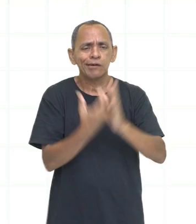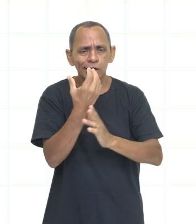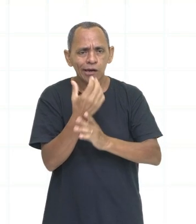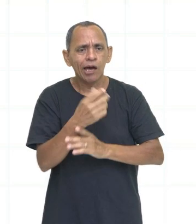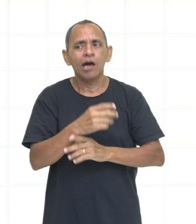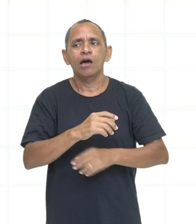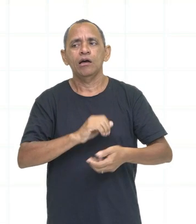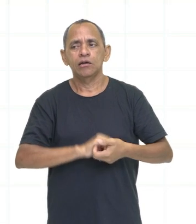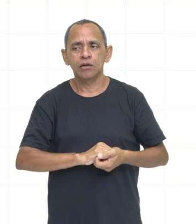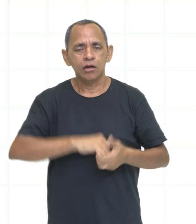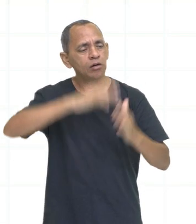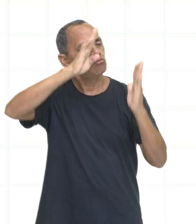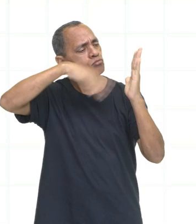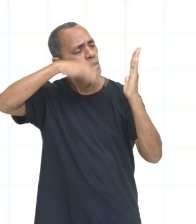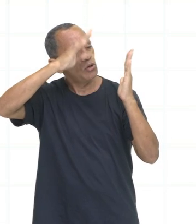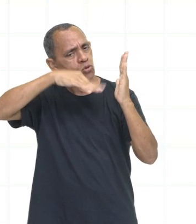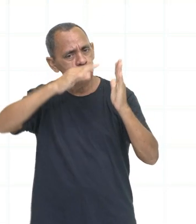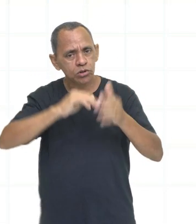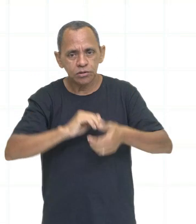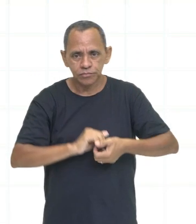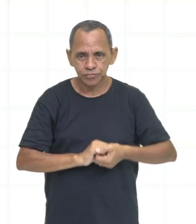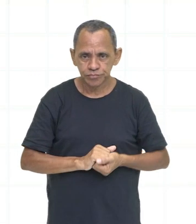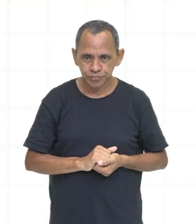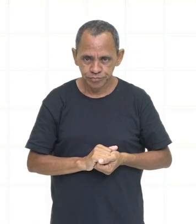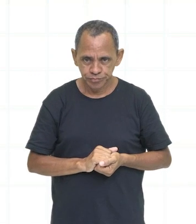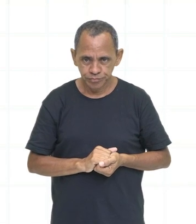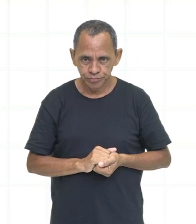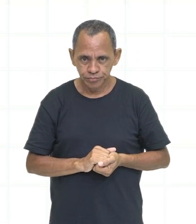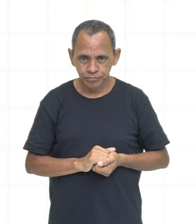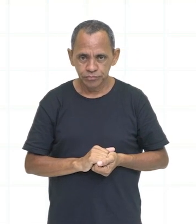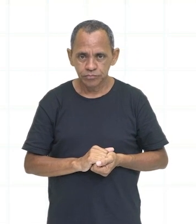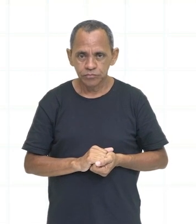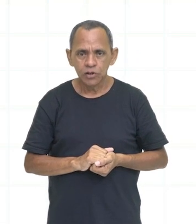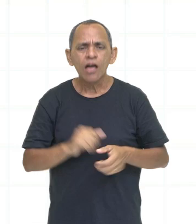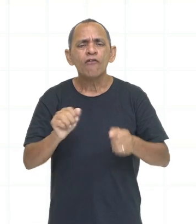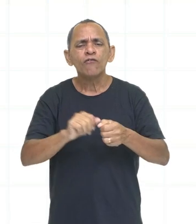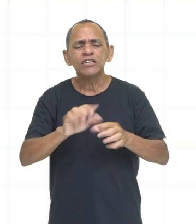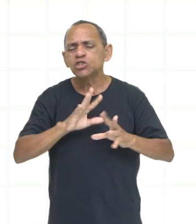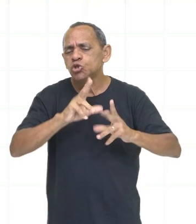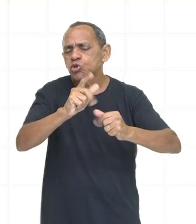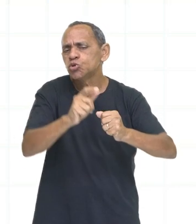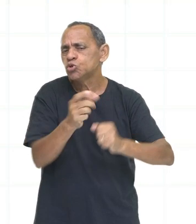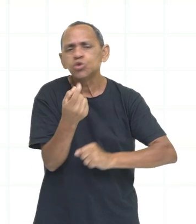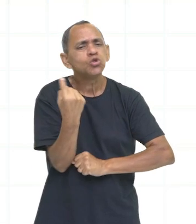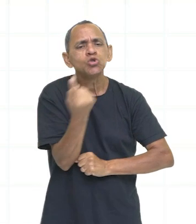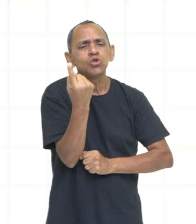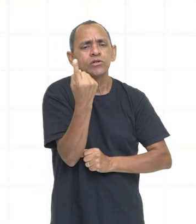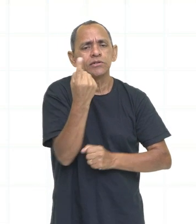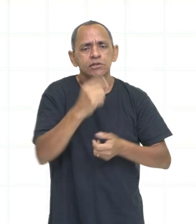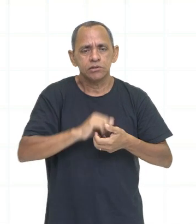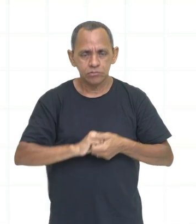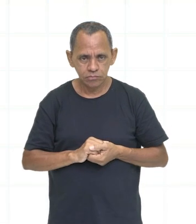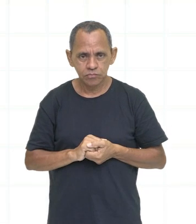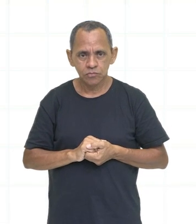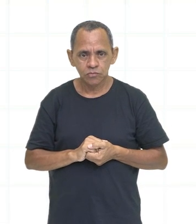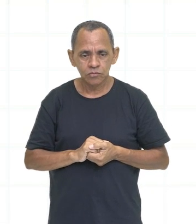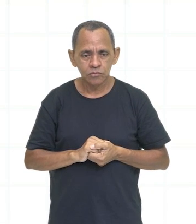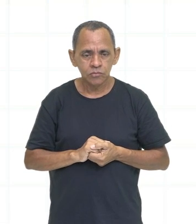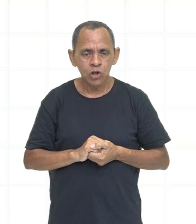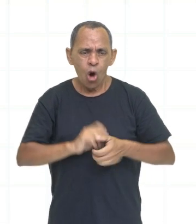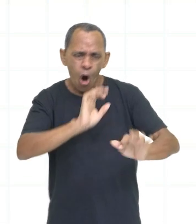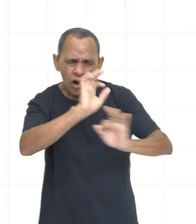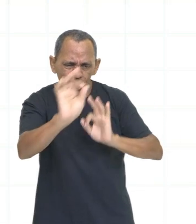referindo a essa pintura aqui, tá certo? Quer dizer, você fez tudo sozinho, tomou conta, dividiu o seu tempo, enfim, fez tudo